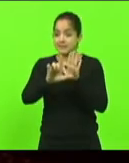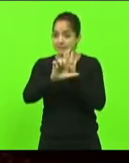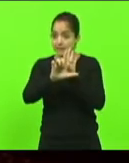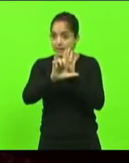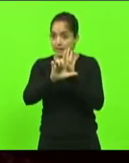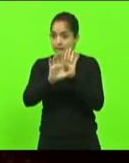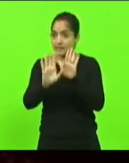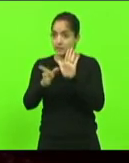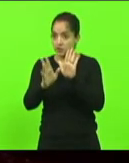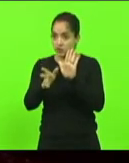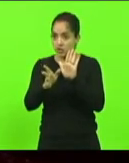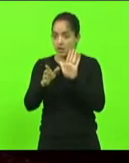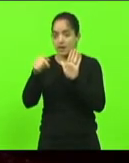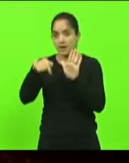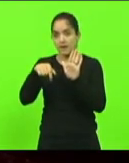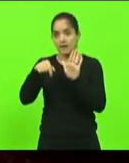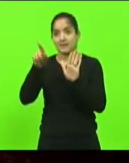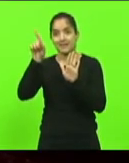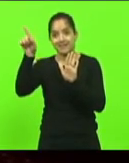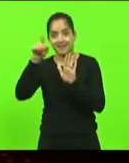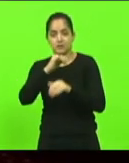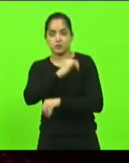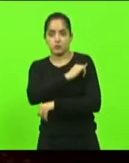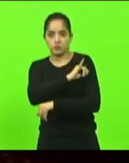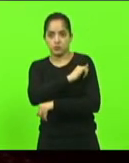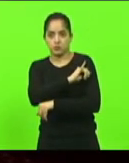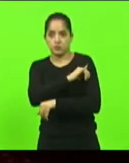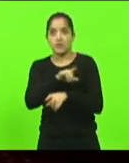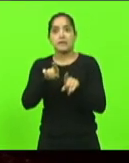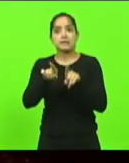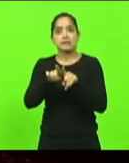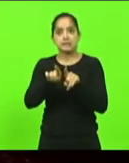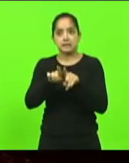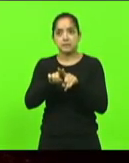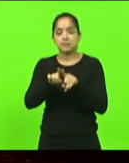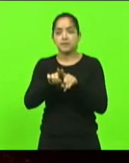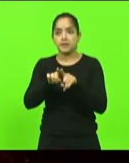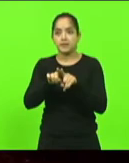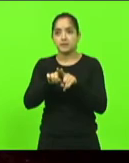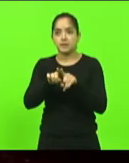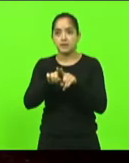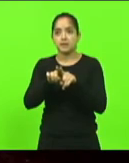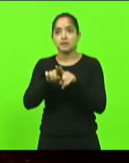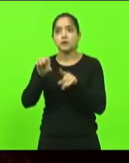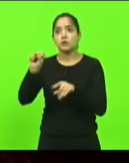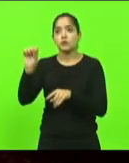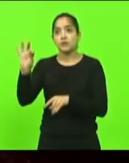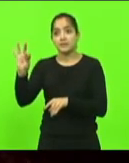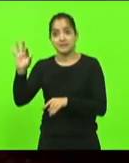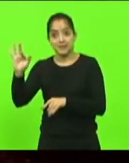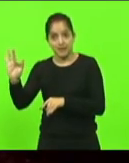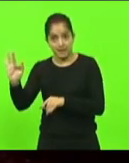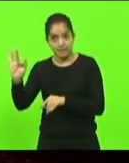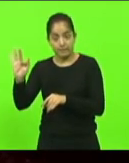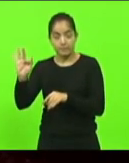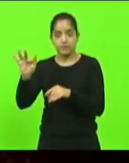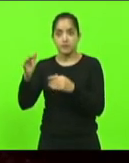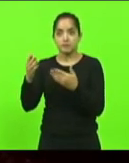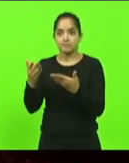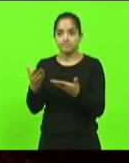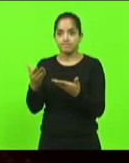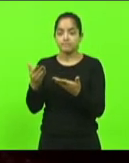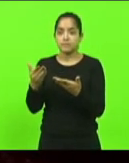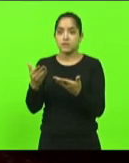ocorrida no Estado do Rio de Janeiro e também com jurisprudência no Superior Tribunal Federal, é pacífico aqui afirmar